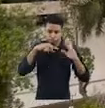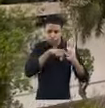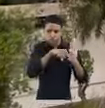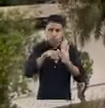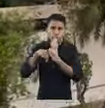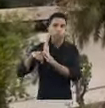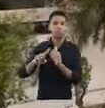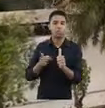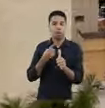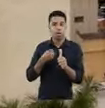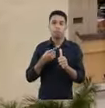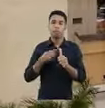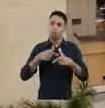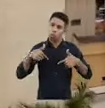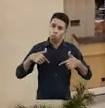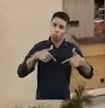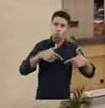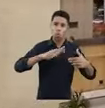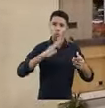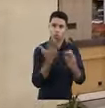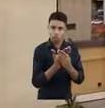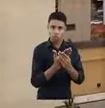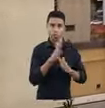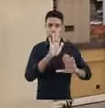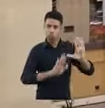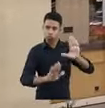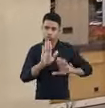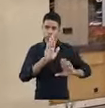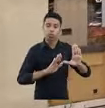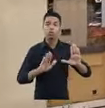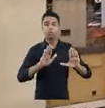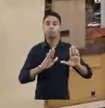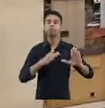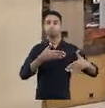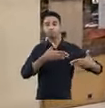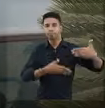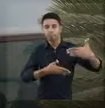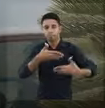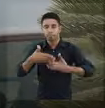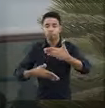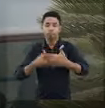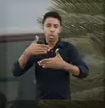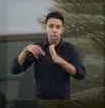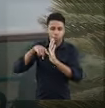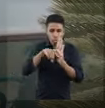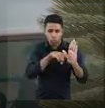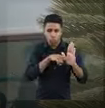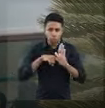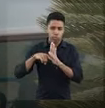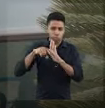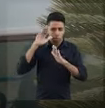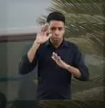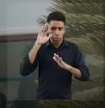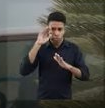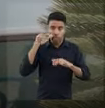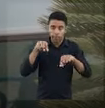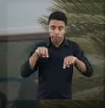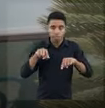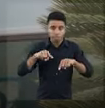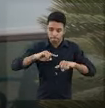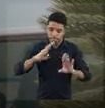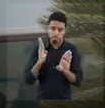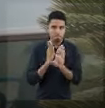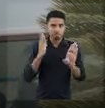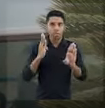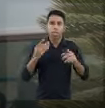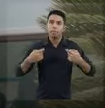ingressar primeiramente com uma ação cautelar, né? Que posteriormente, através de maiores investigações,